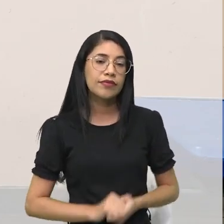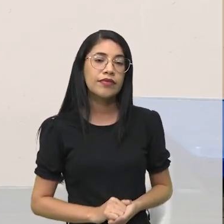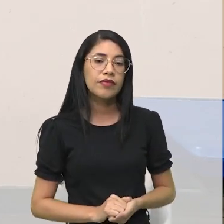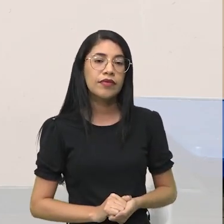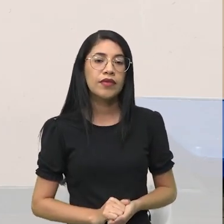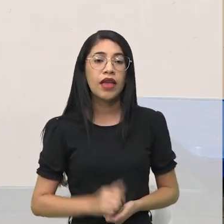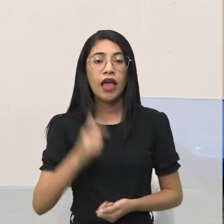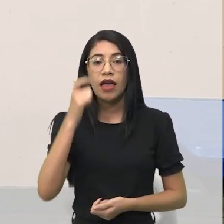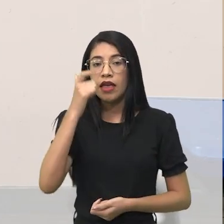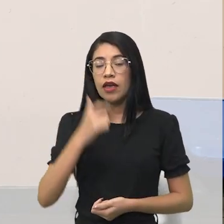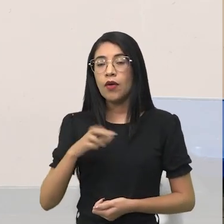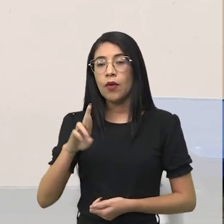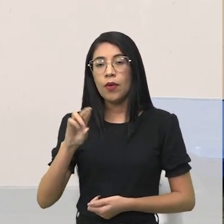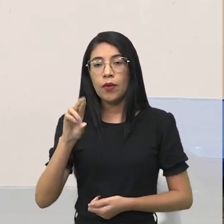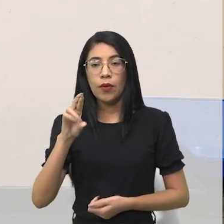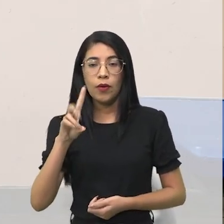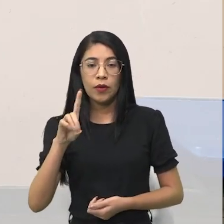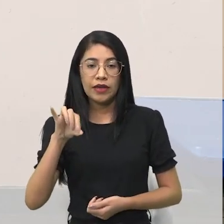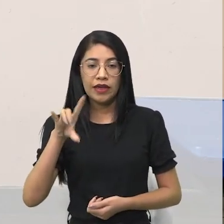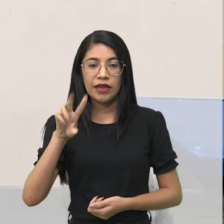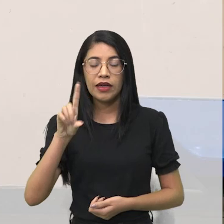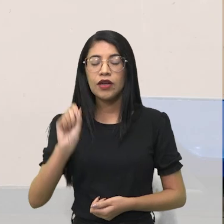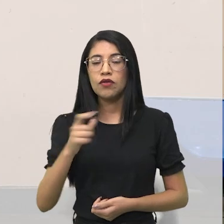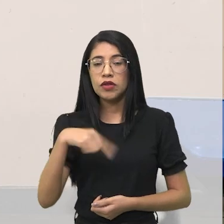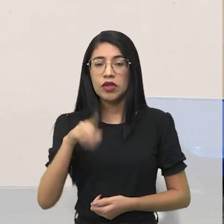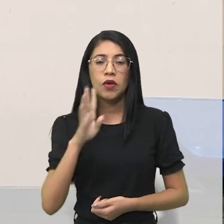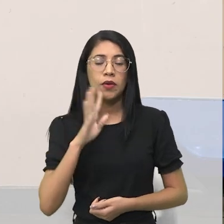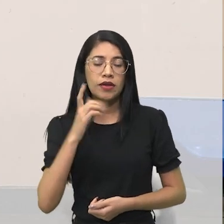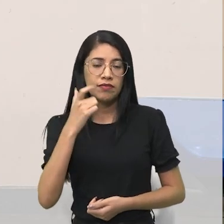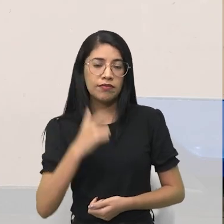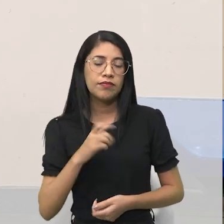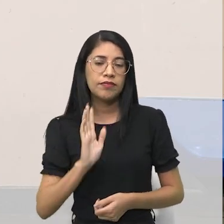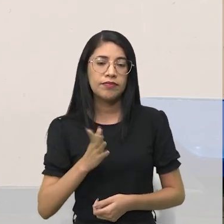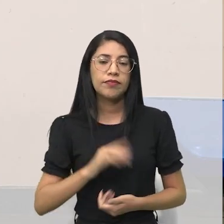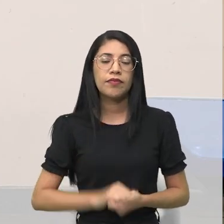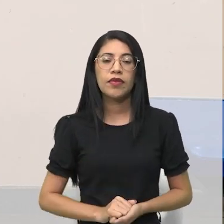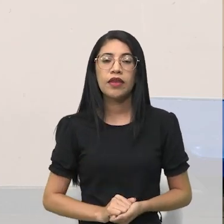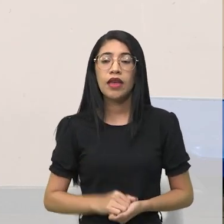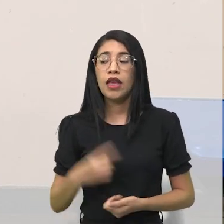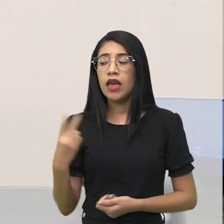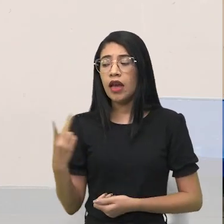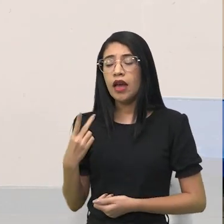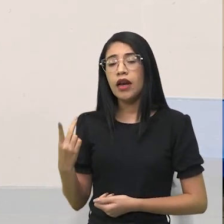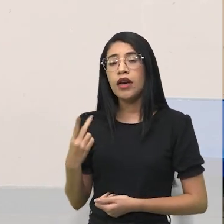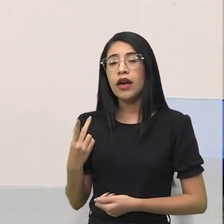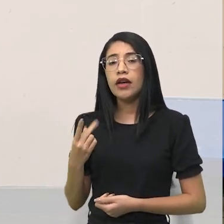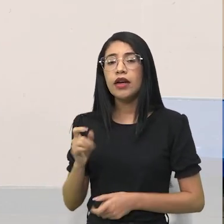sou o Rodrigo, né, como você já me conhece, e a gente vai